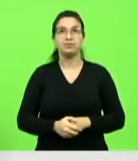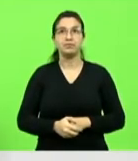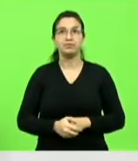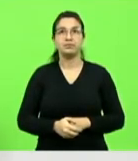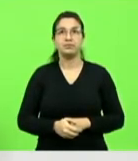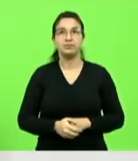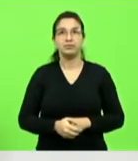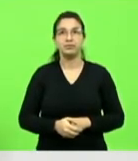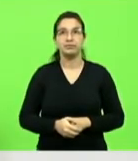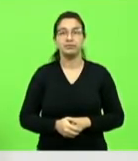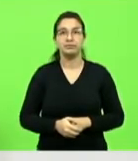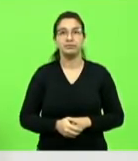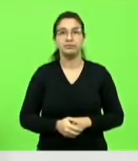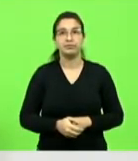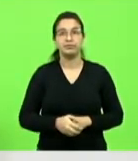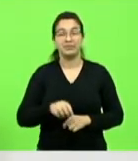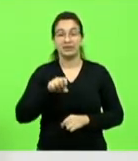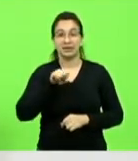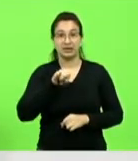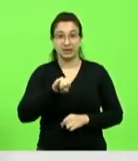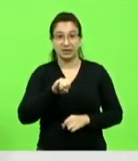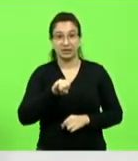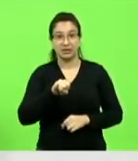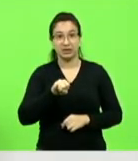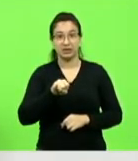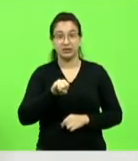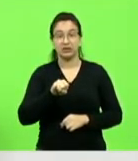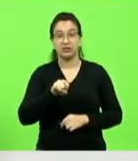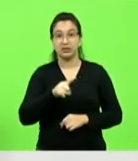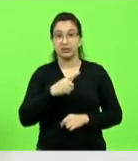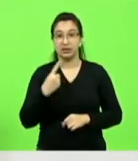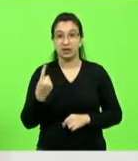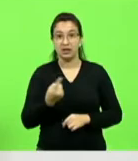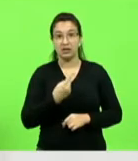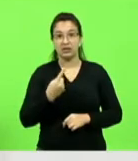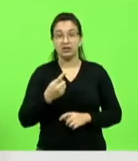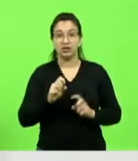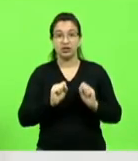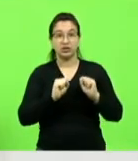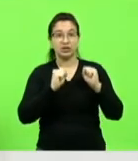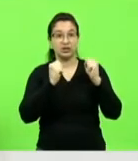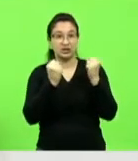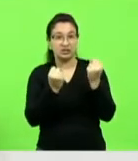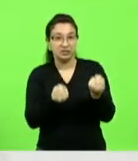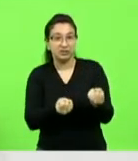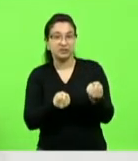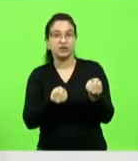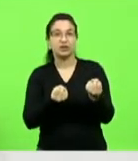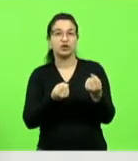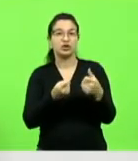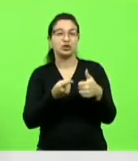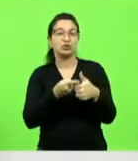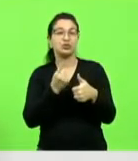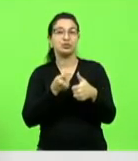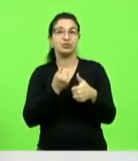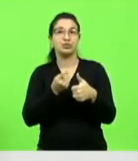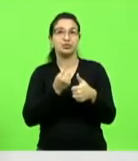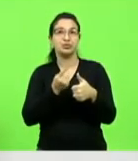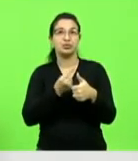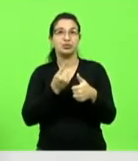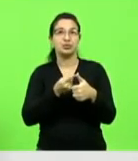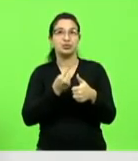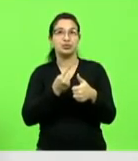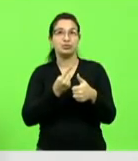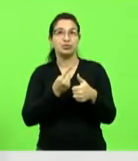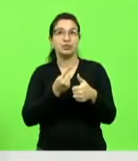Não adianta nós, ou não vai resolver, nós começar a defender, ou primeiro, pretender